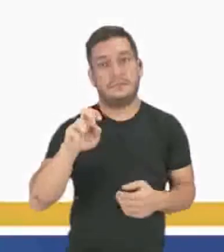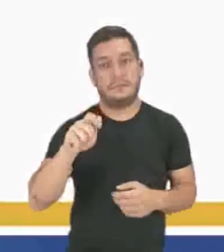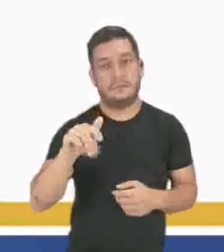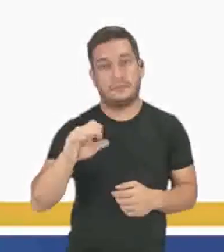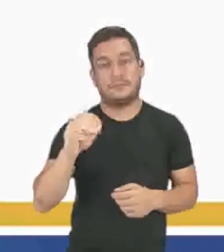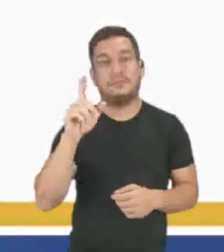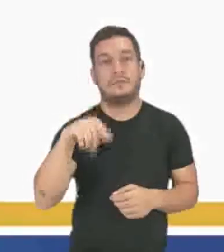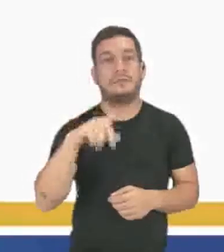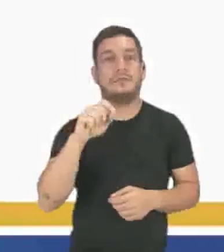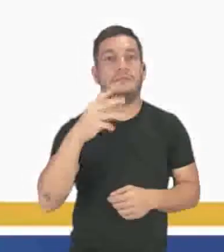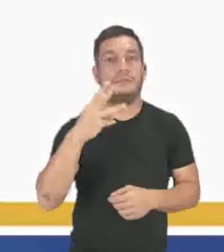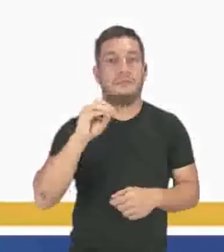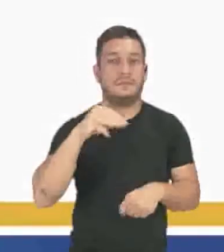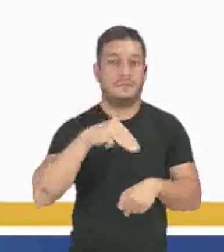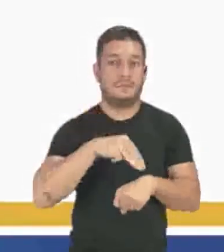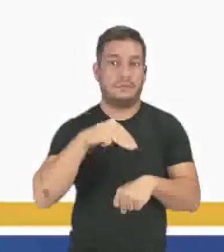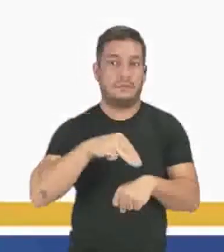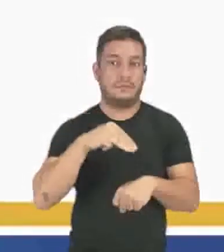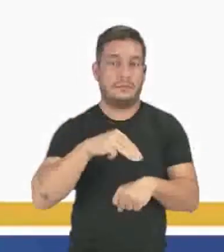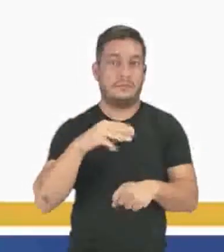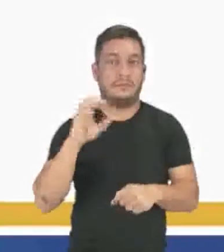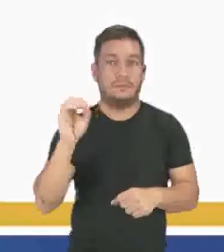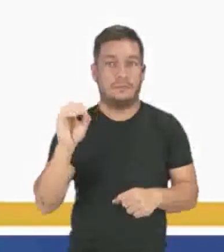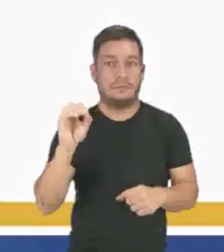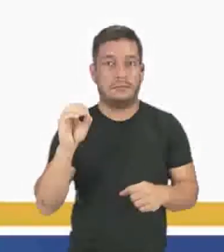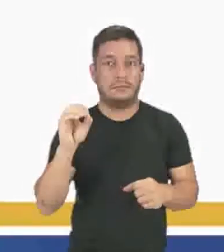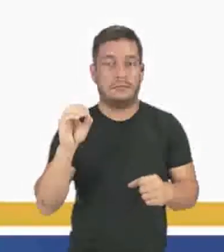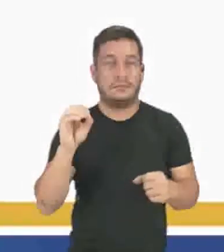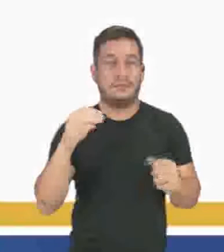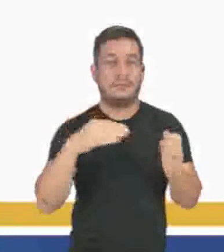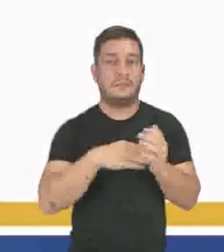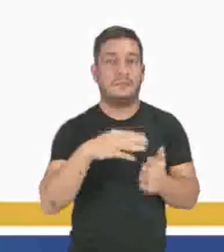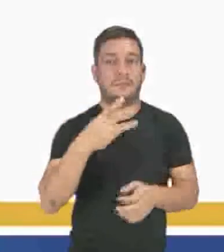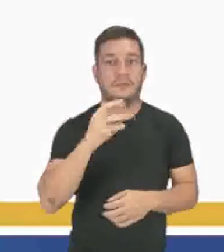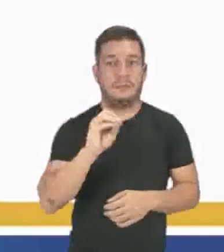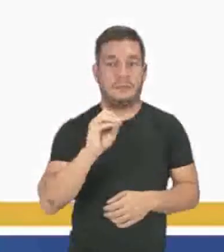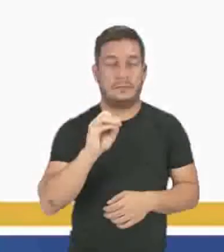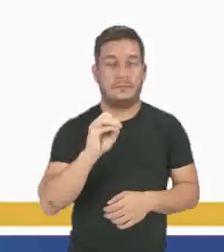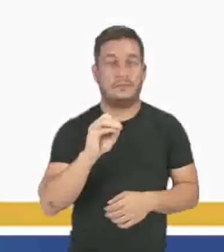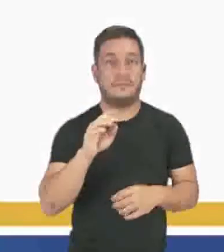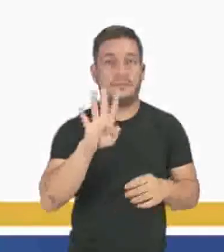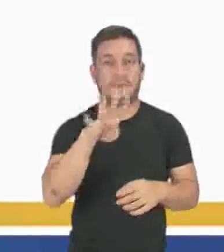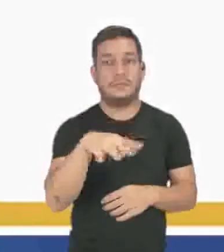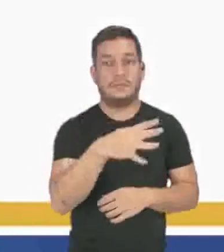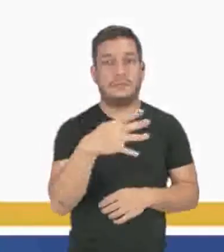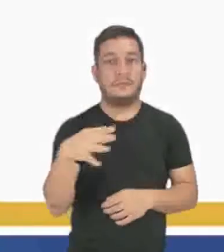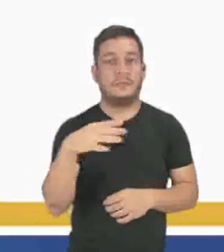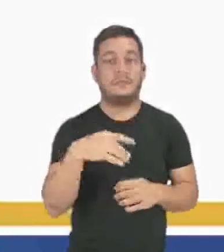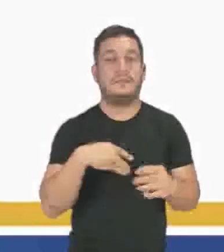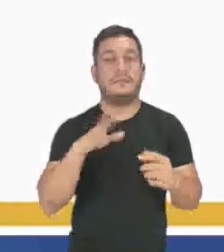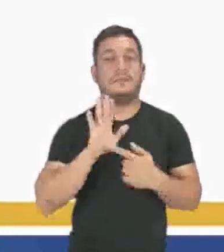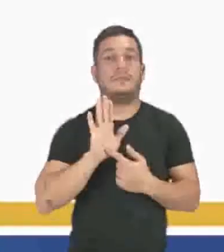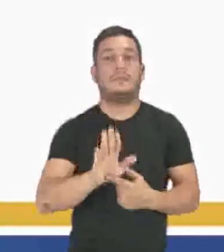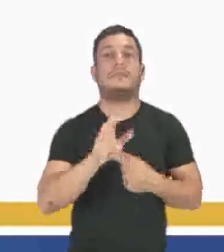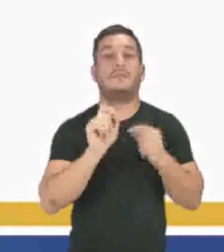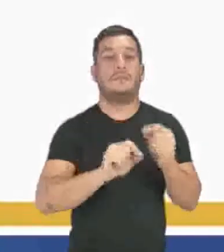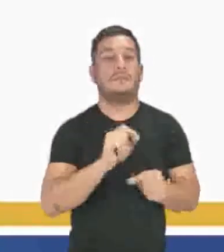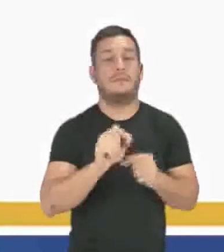aqui, foi de 30 minutos. Foi de zero até 30. E a tabela destaca a